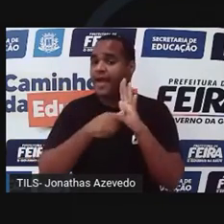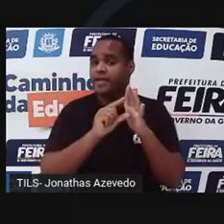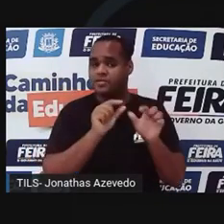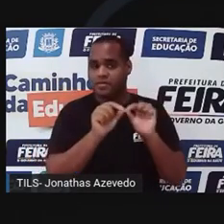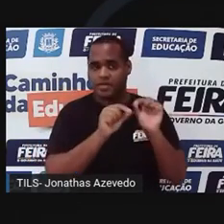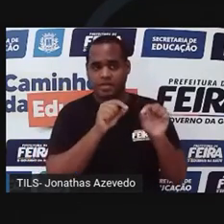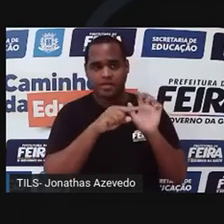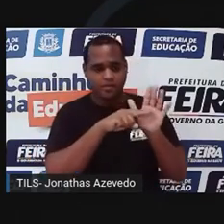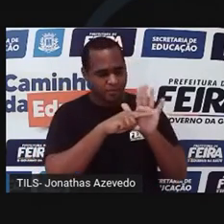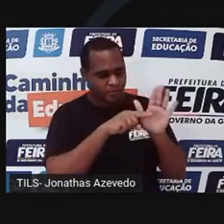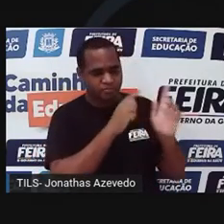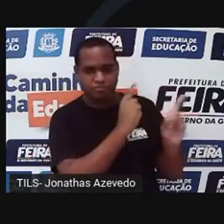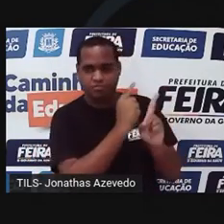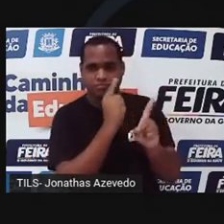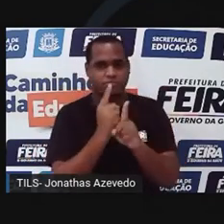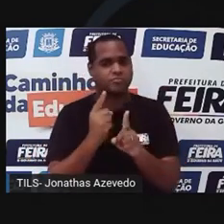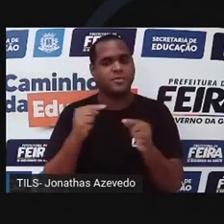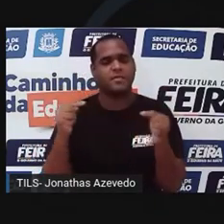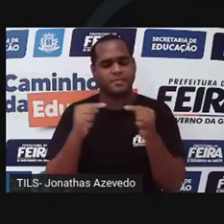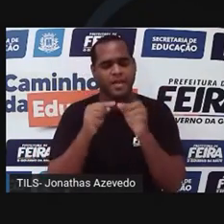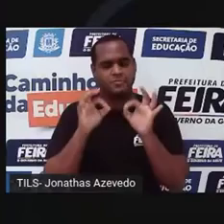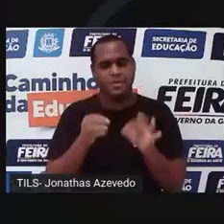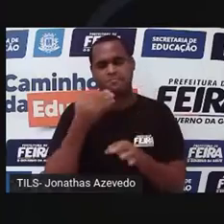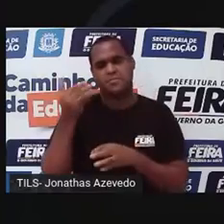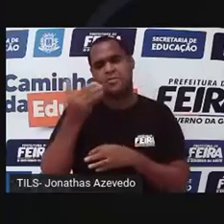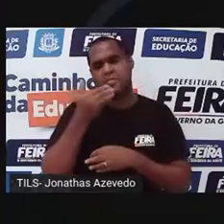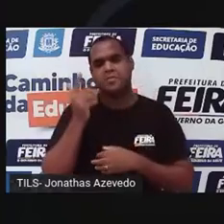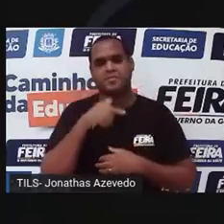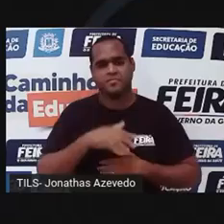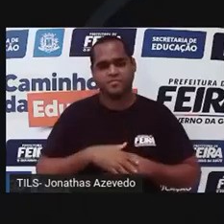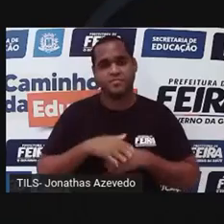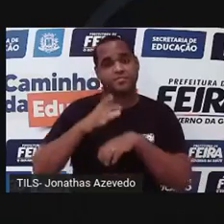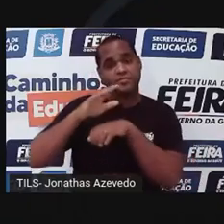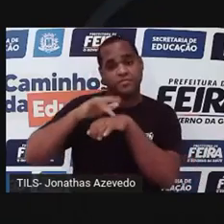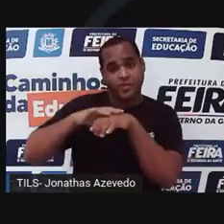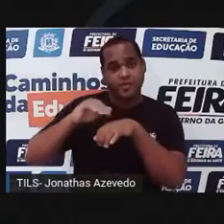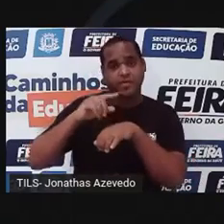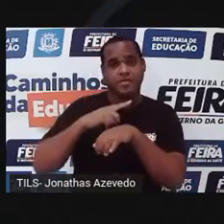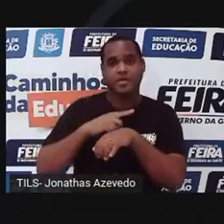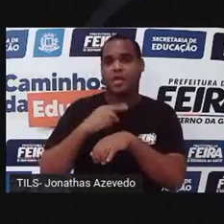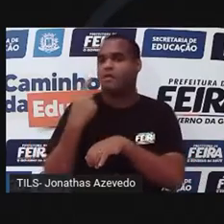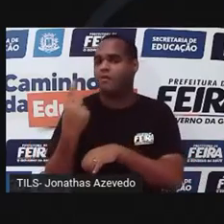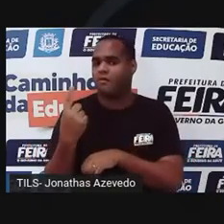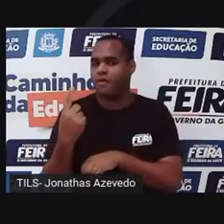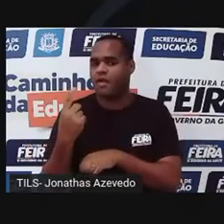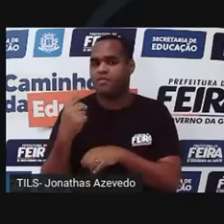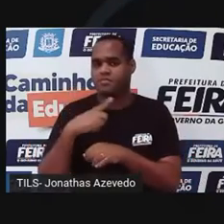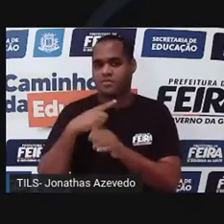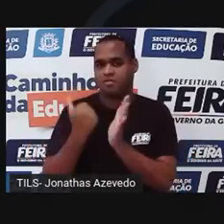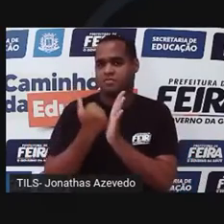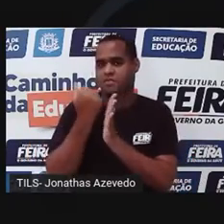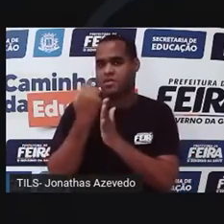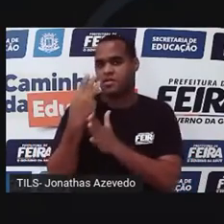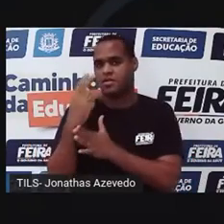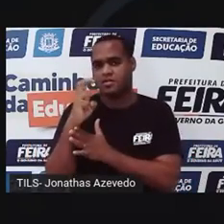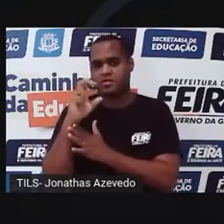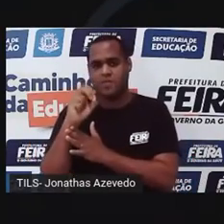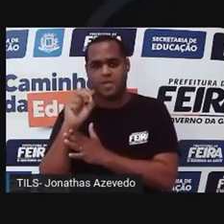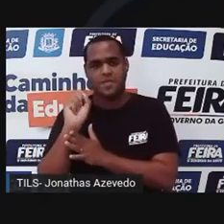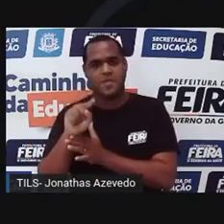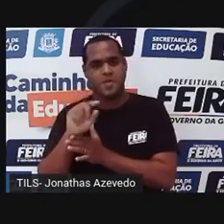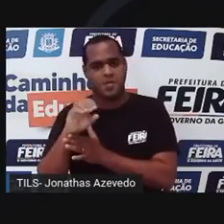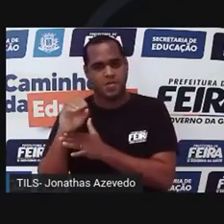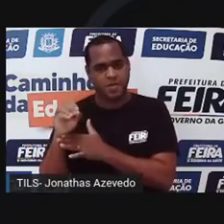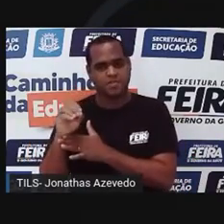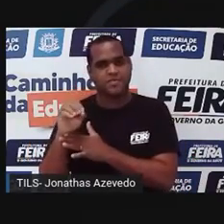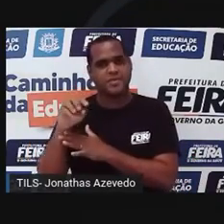tratamento, obviamente que os resultados também são bem melhores. Essa doença atinge uma em cada 350 mil pessoas no mundo.